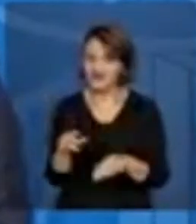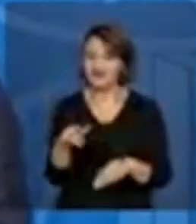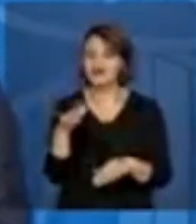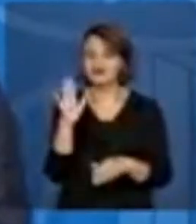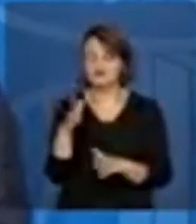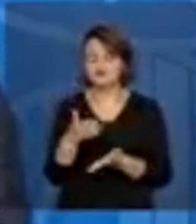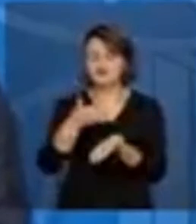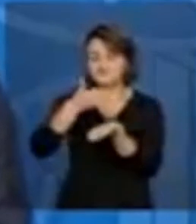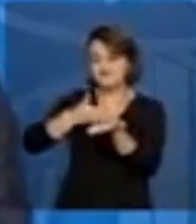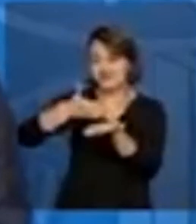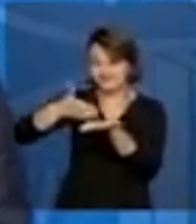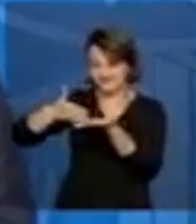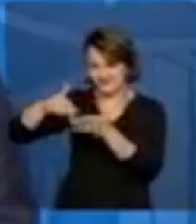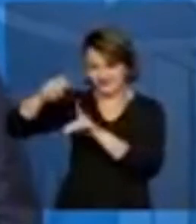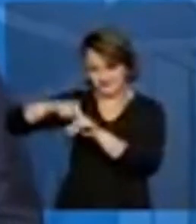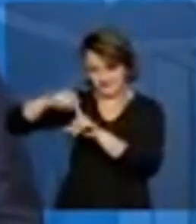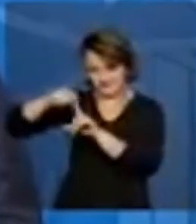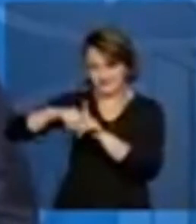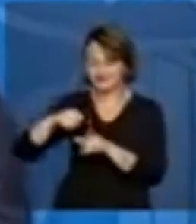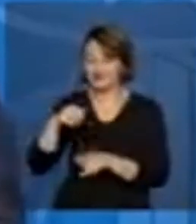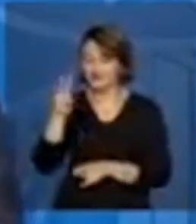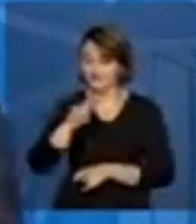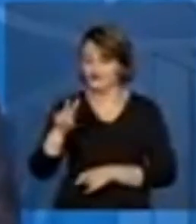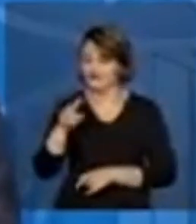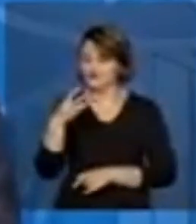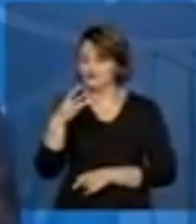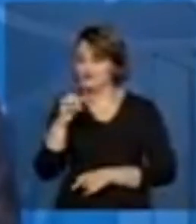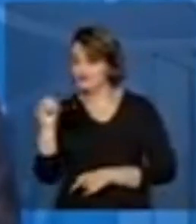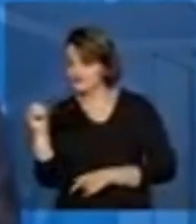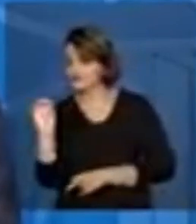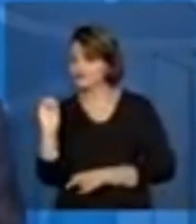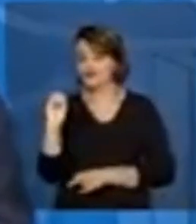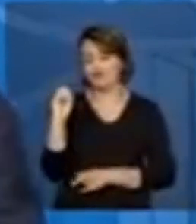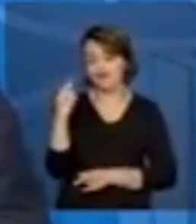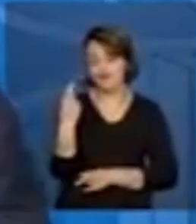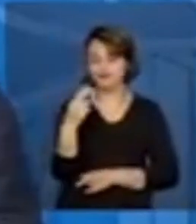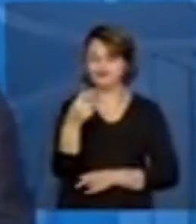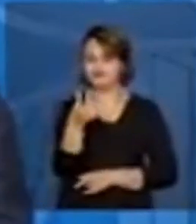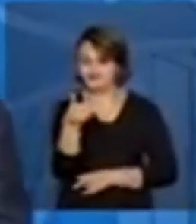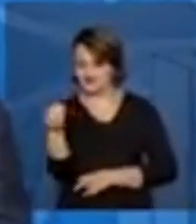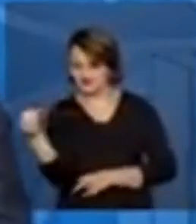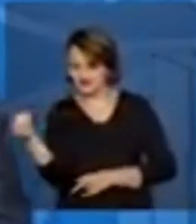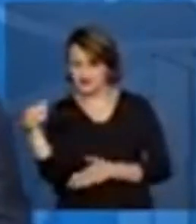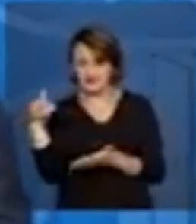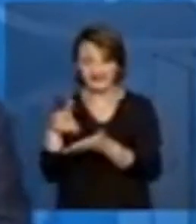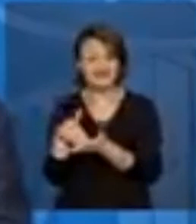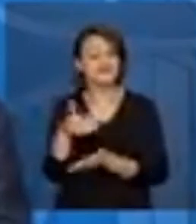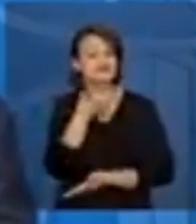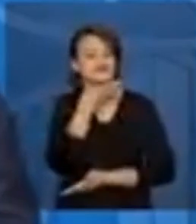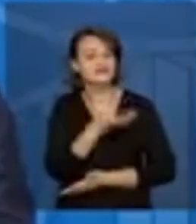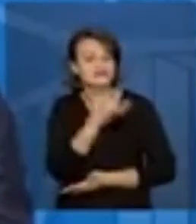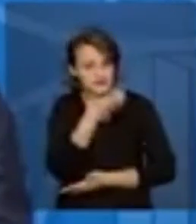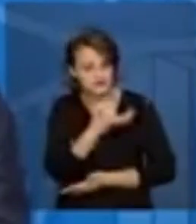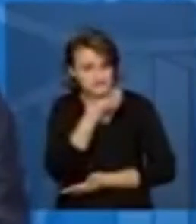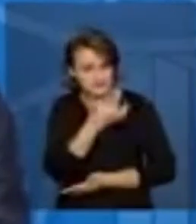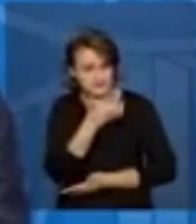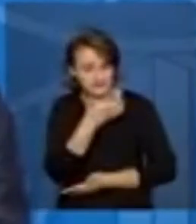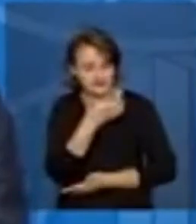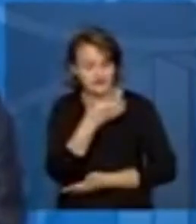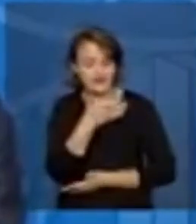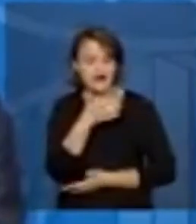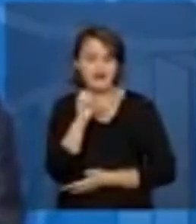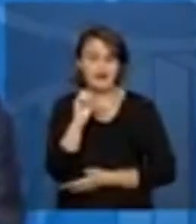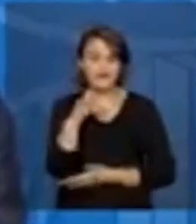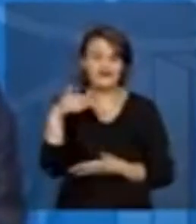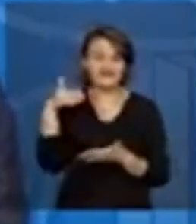são parcelas de 300 ou 600 reais até dezembro e até quatro